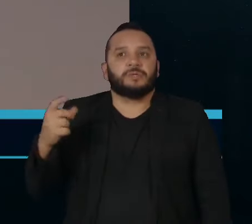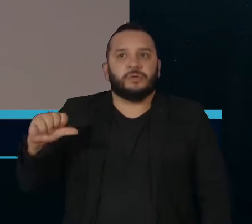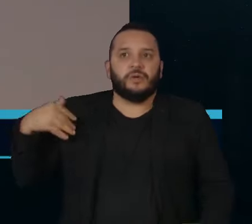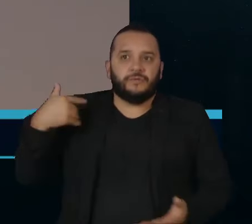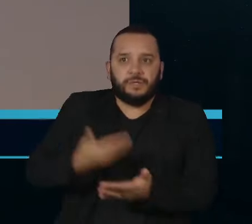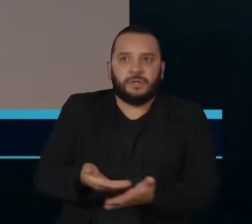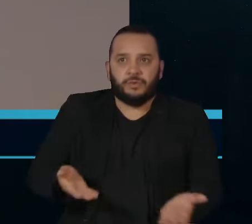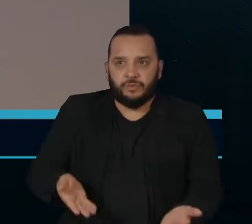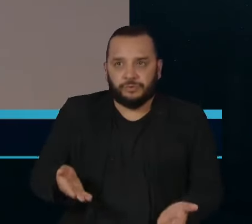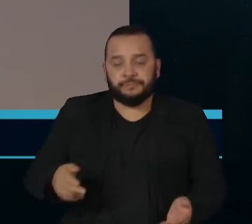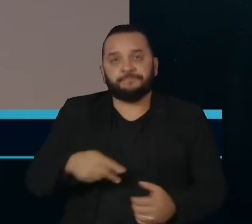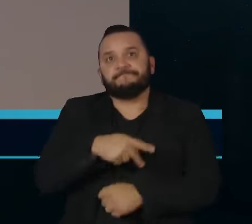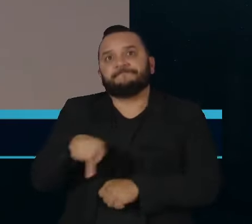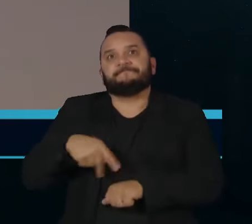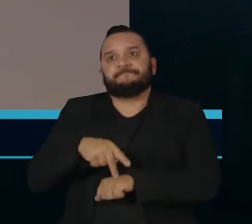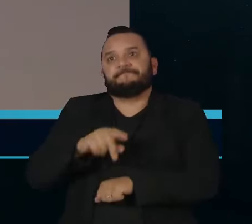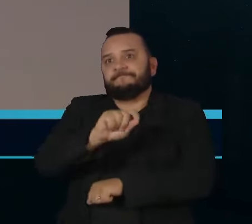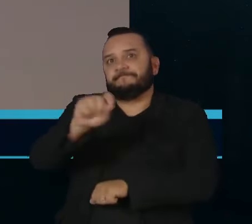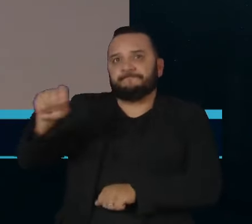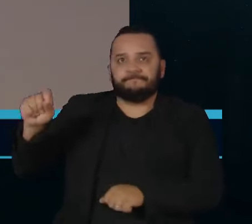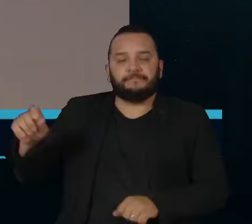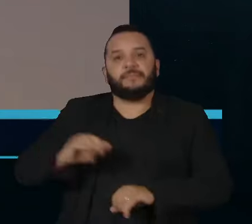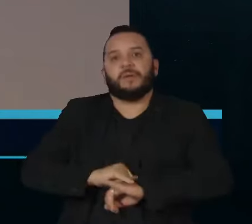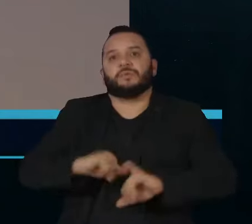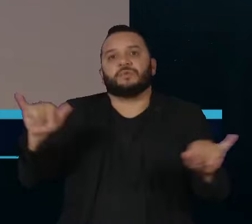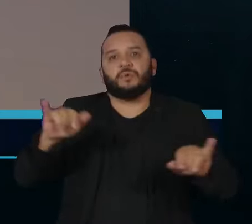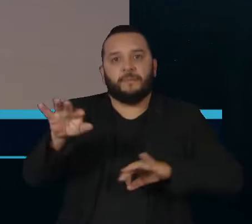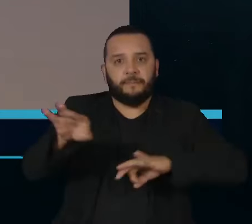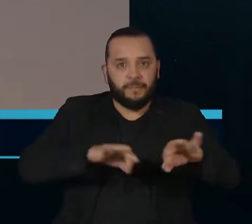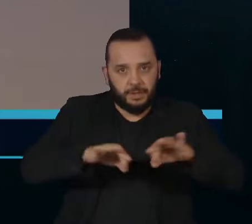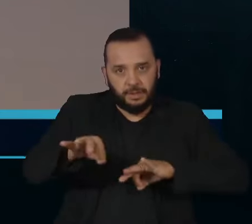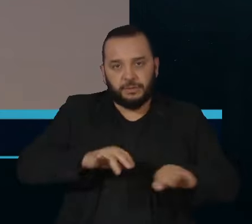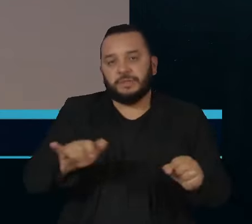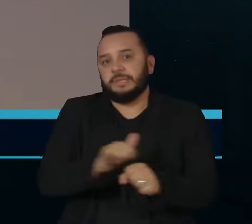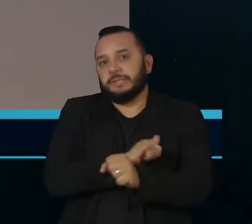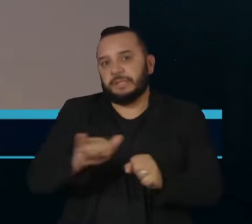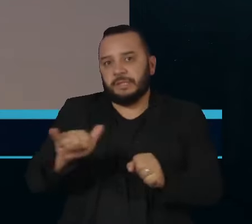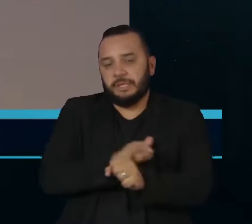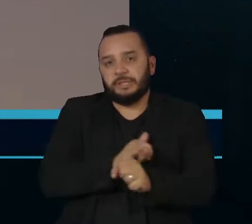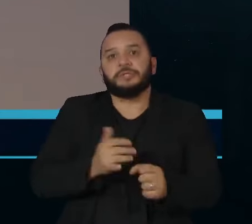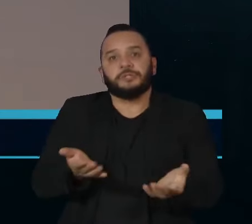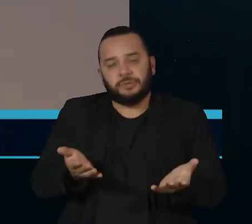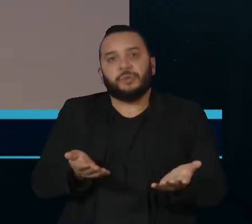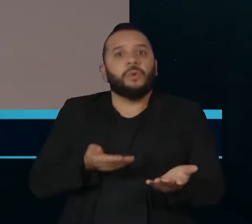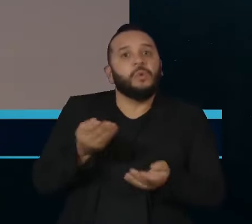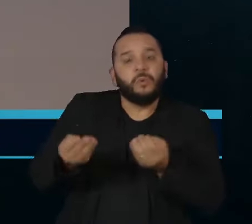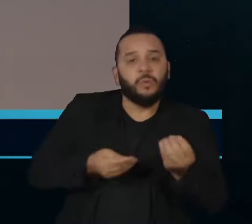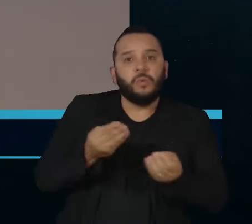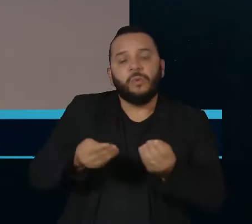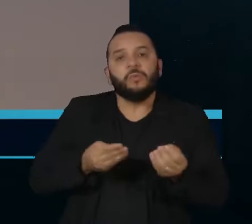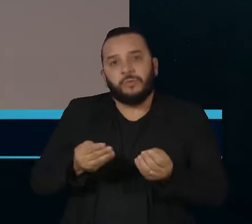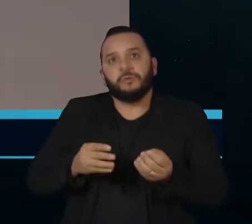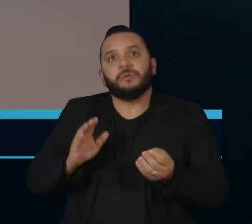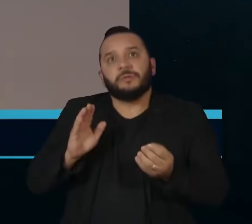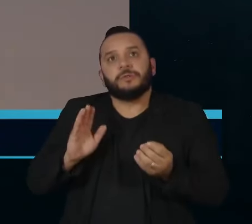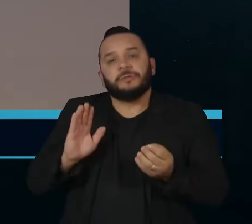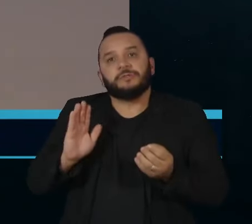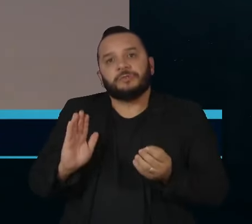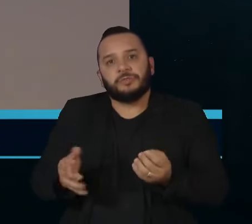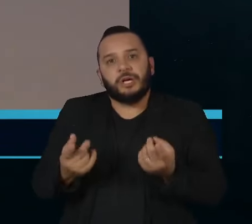países anunciaram planos, programas e estratégias que mobilizam mais de 12